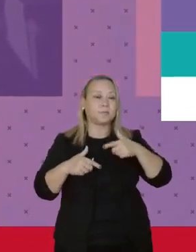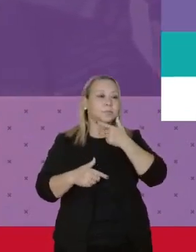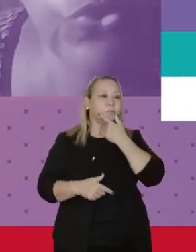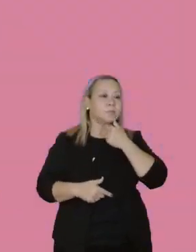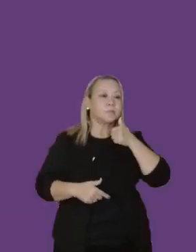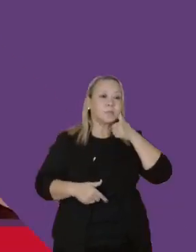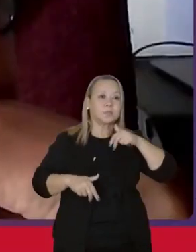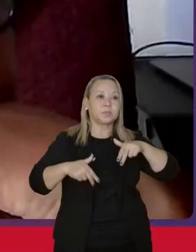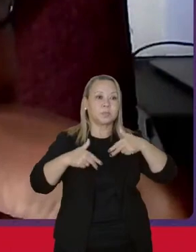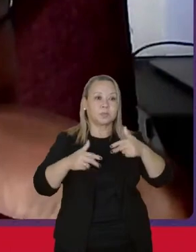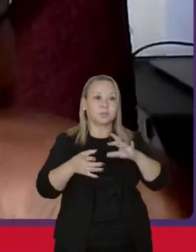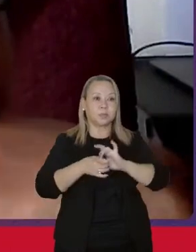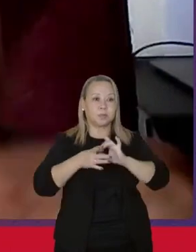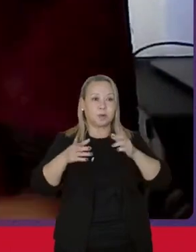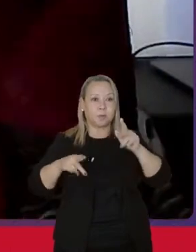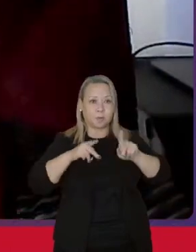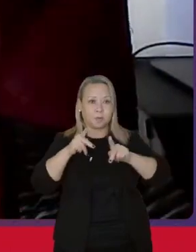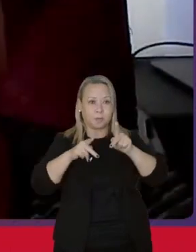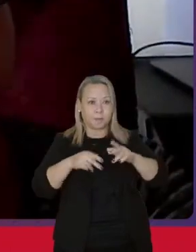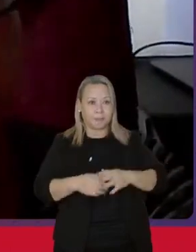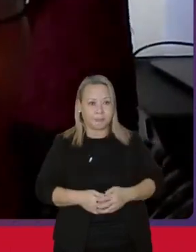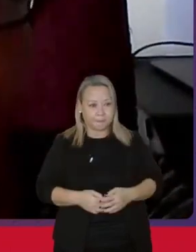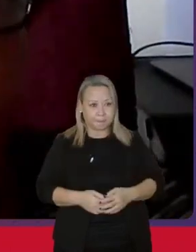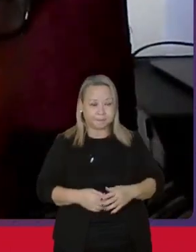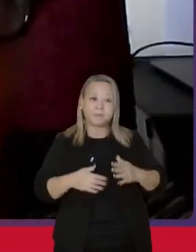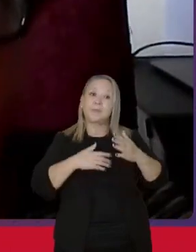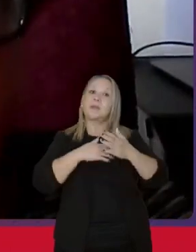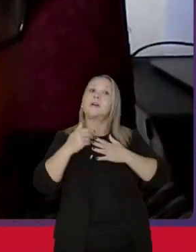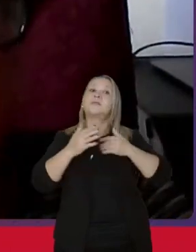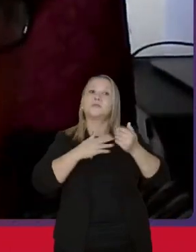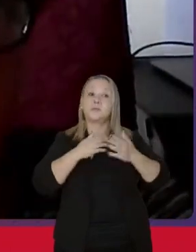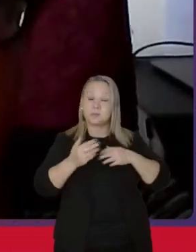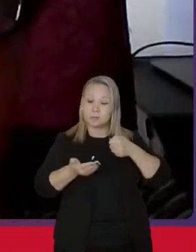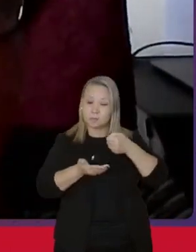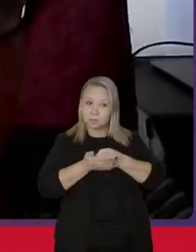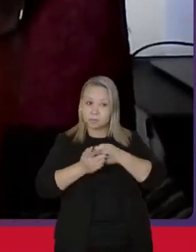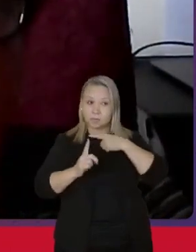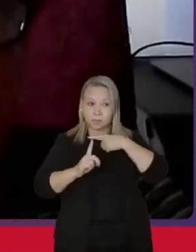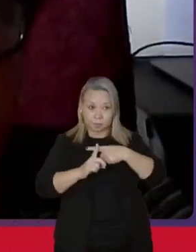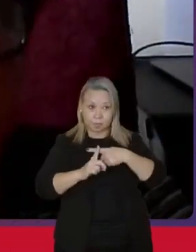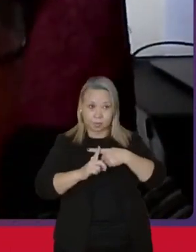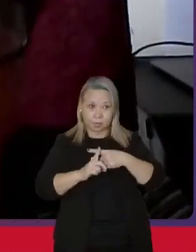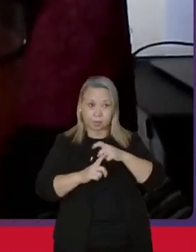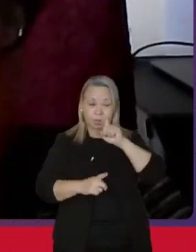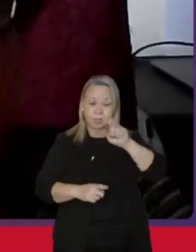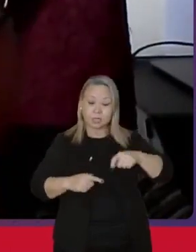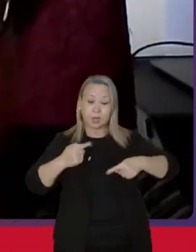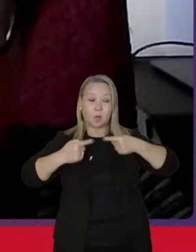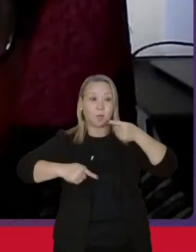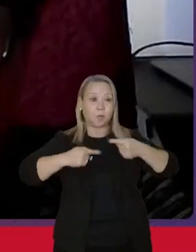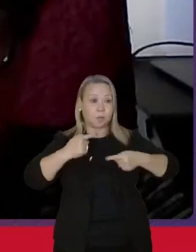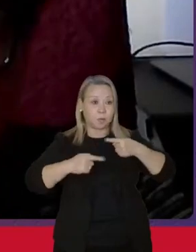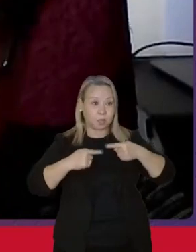populares. As ações afirmativas são políticas